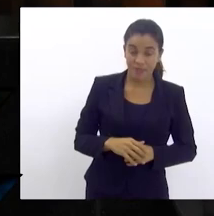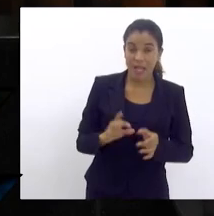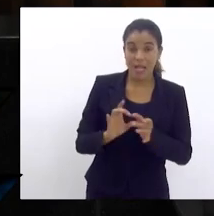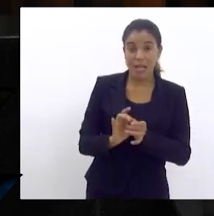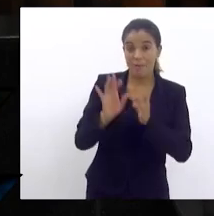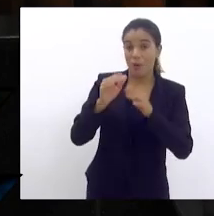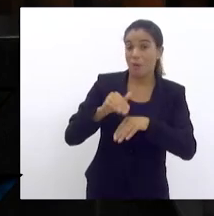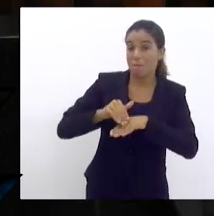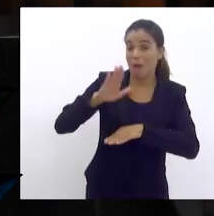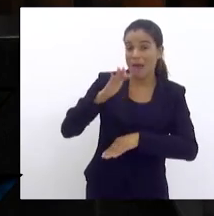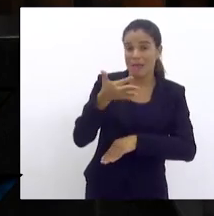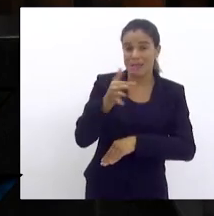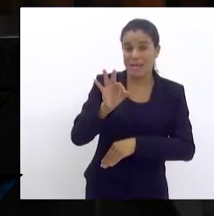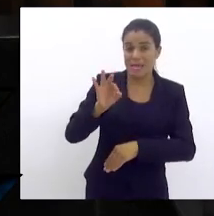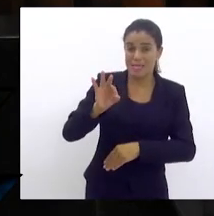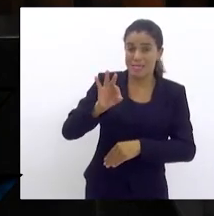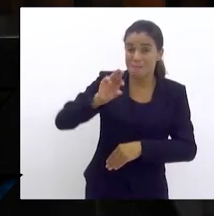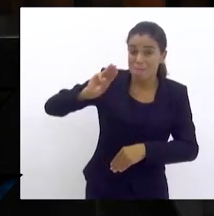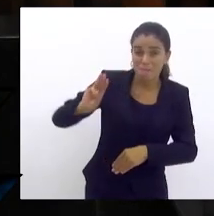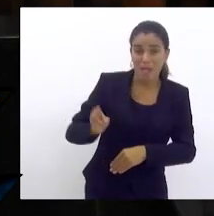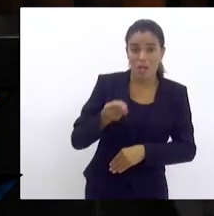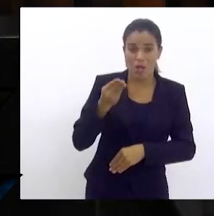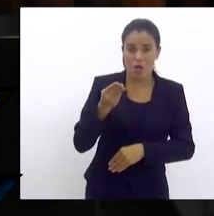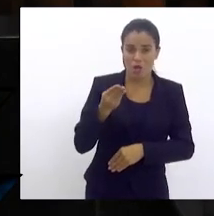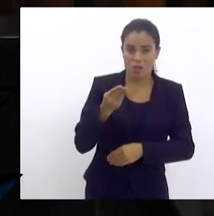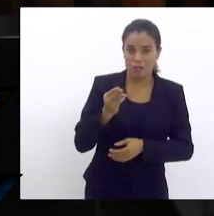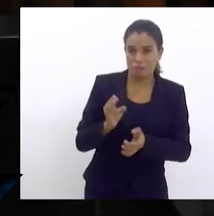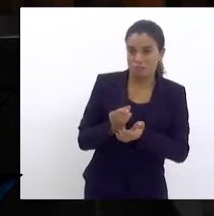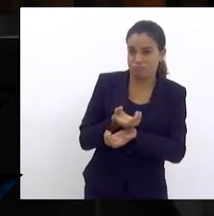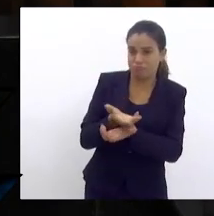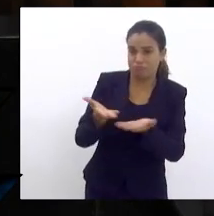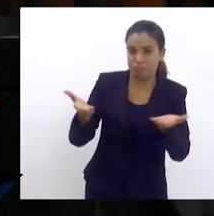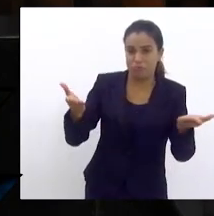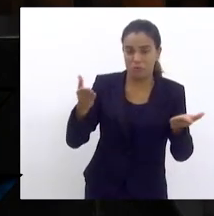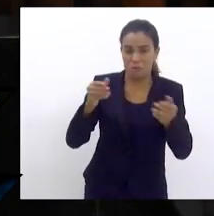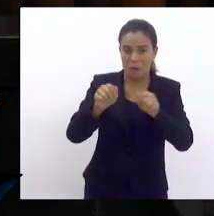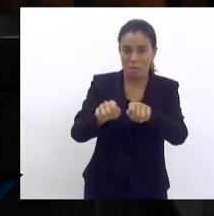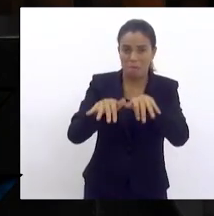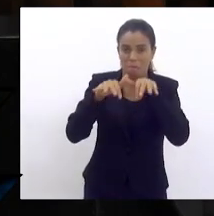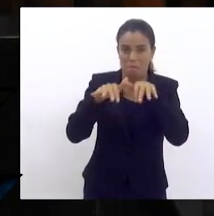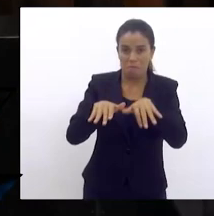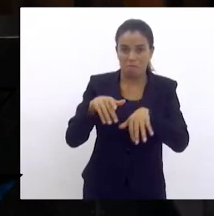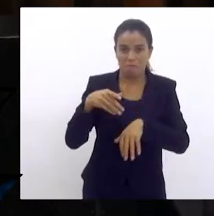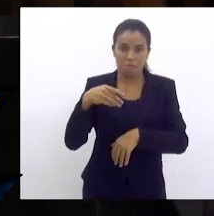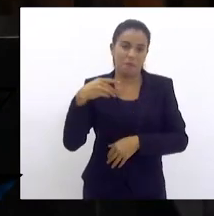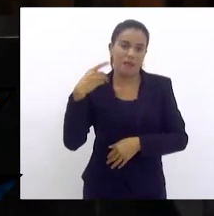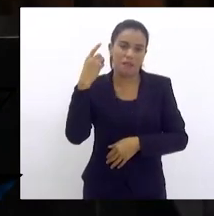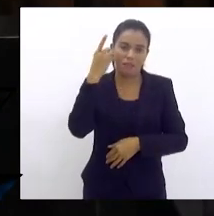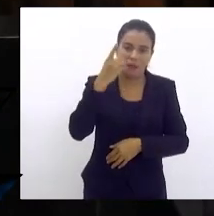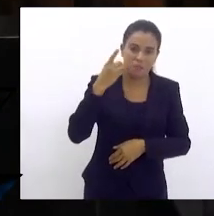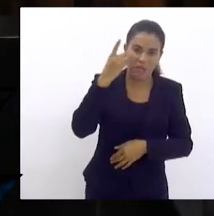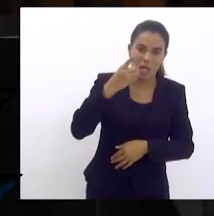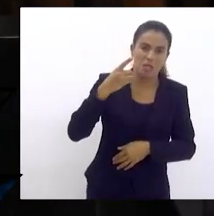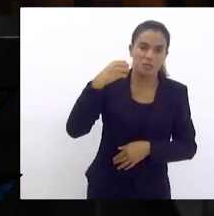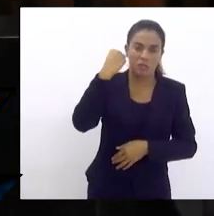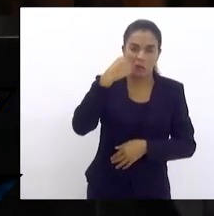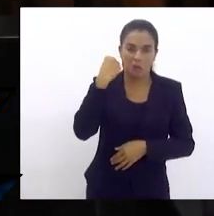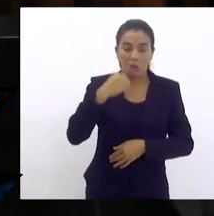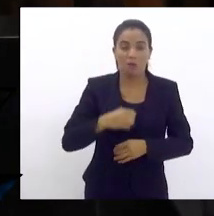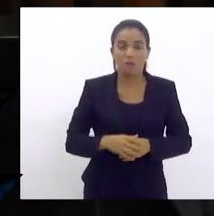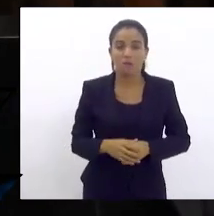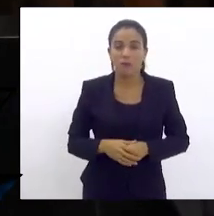10 milhões em emenda para os parlamentares, mas nada disso está na mídia. E aí, do nada,